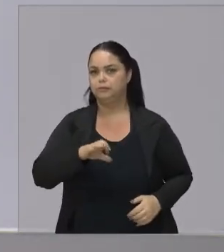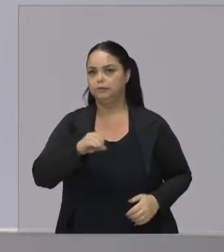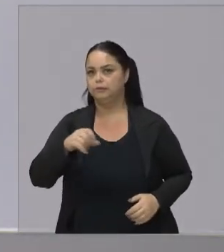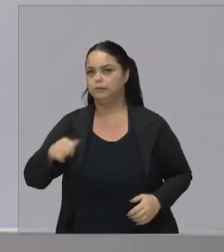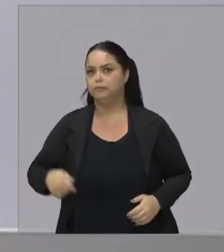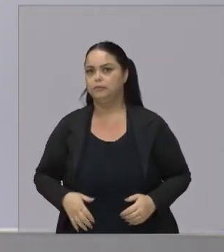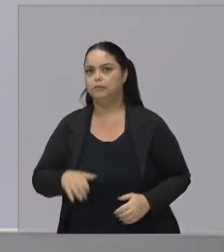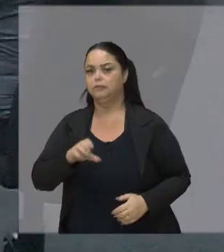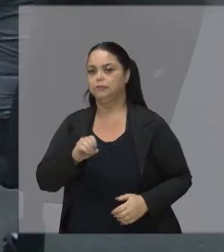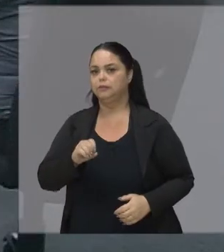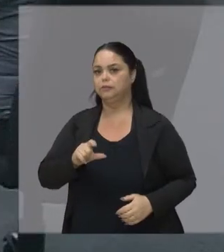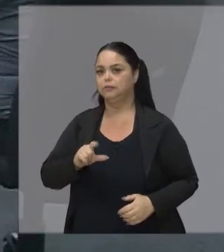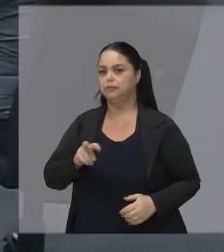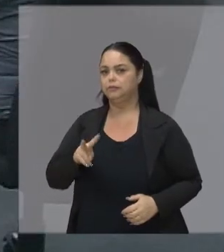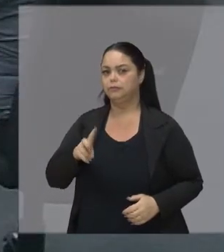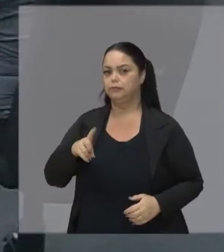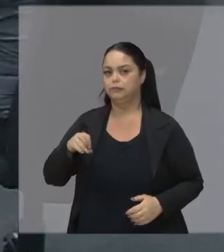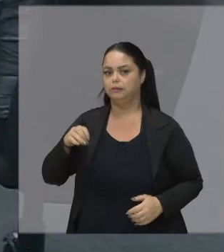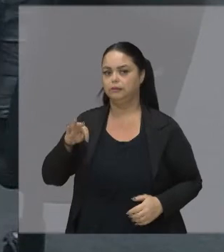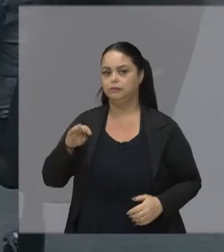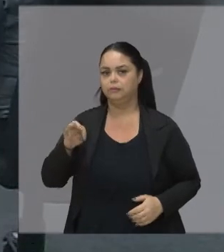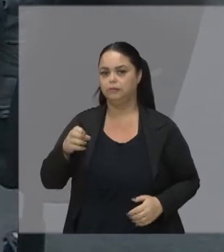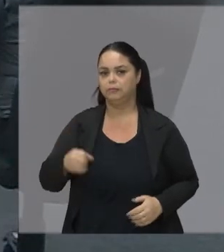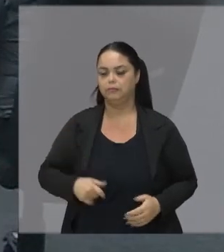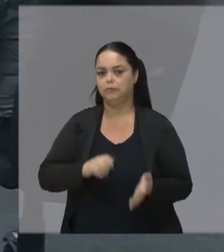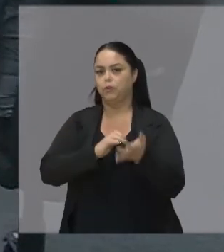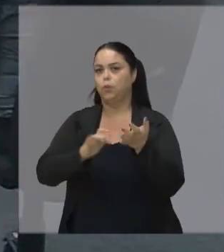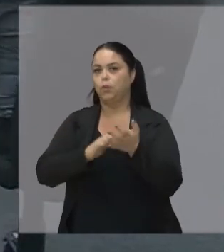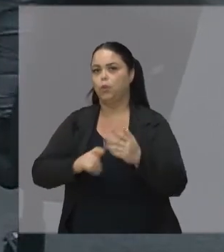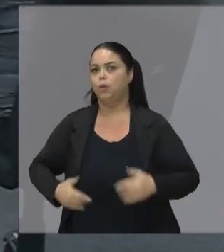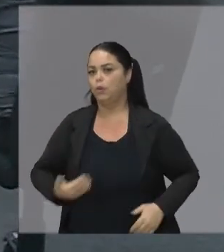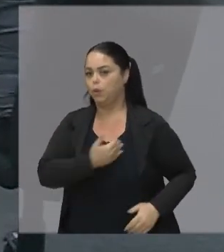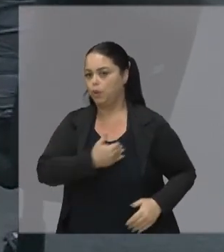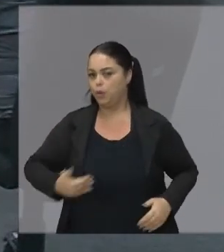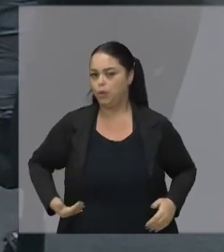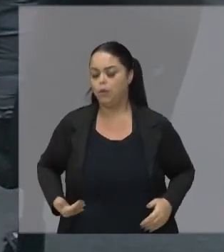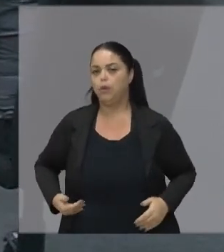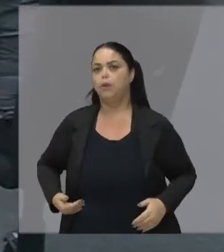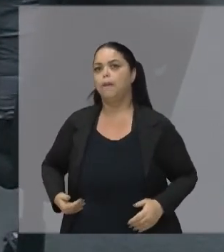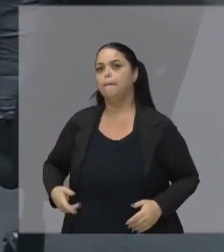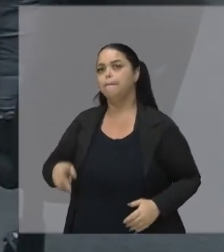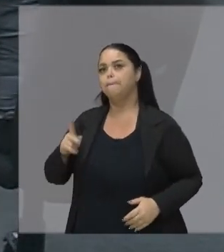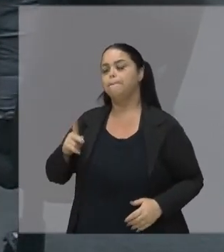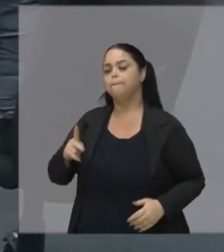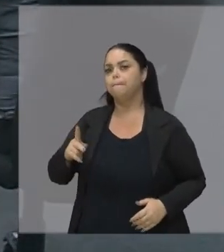Também representando A secretaria de governança Nosso prefeito Felício Ramut